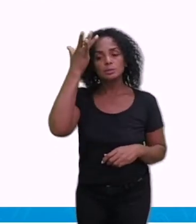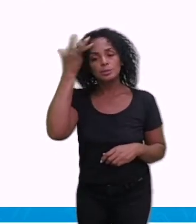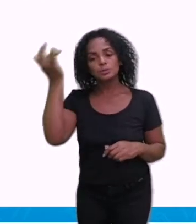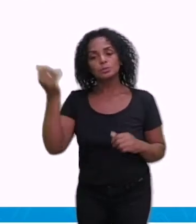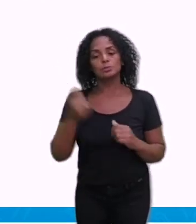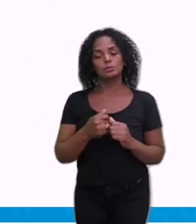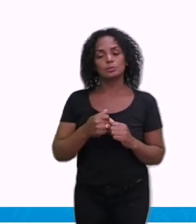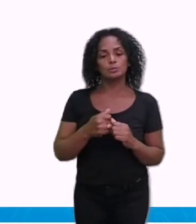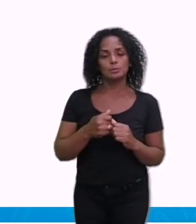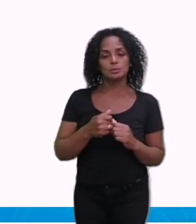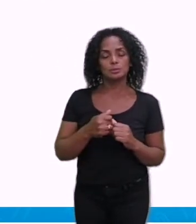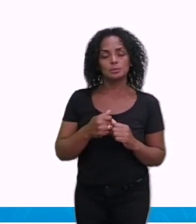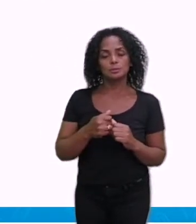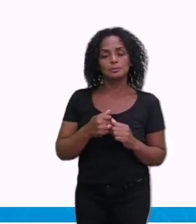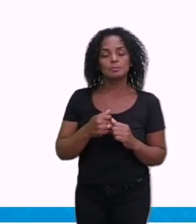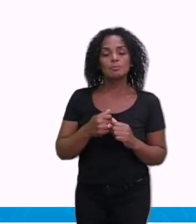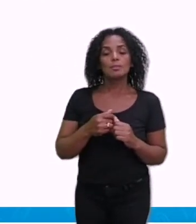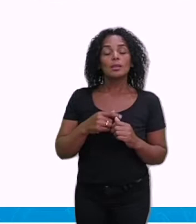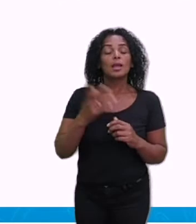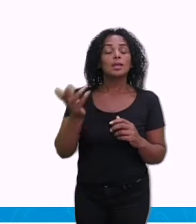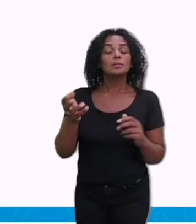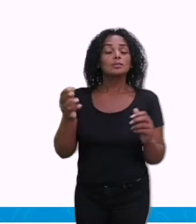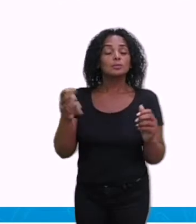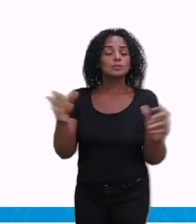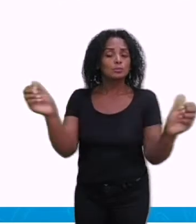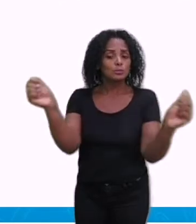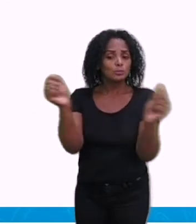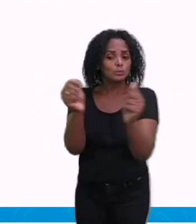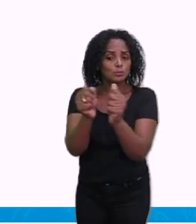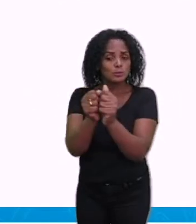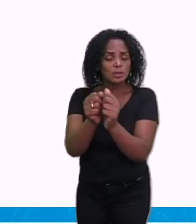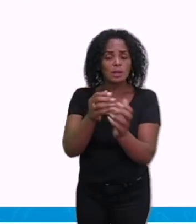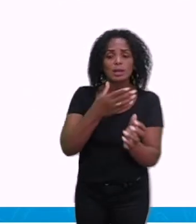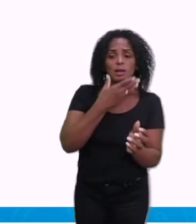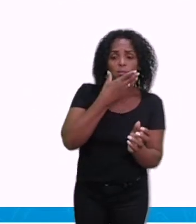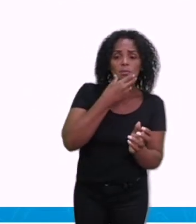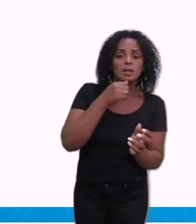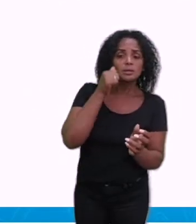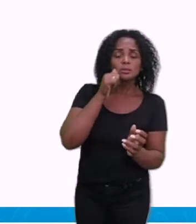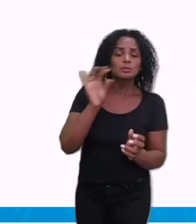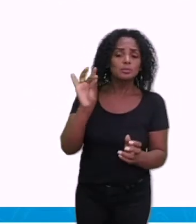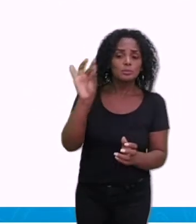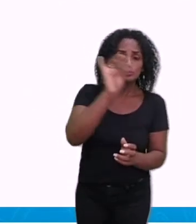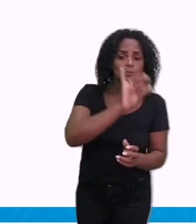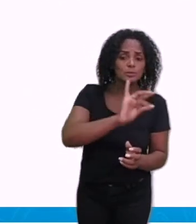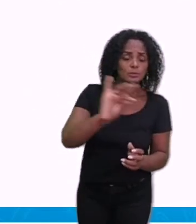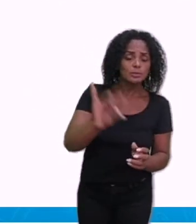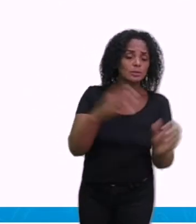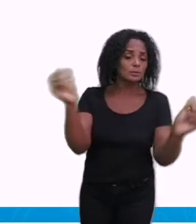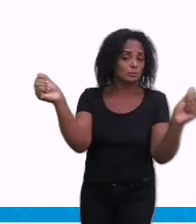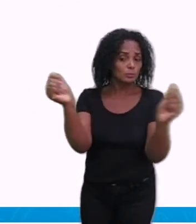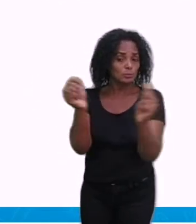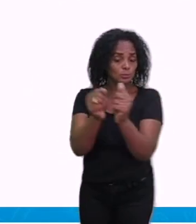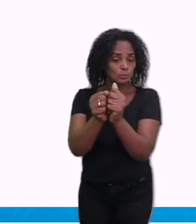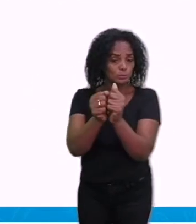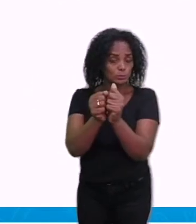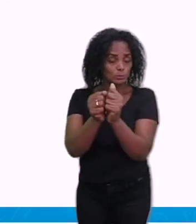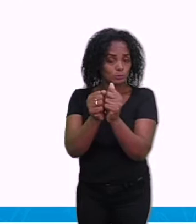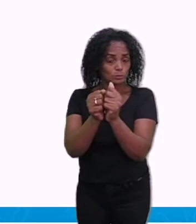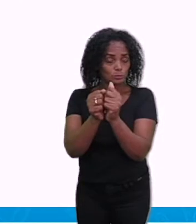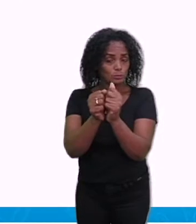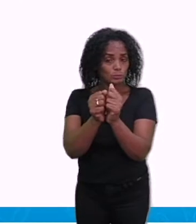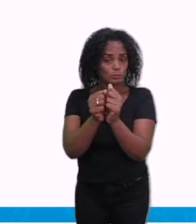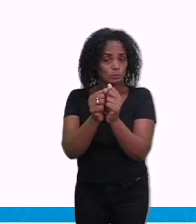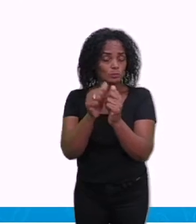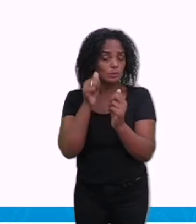acasalamento, o macho ele consegue fecundar todos os óvulos de